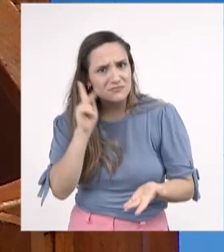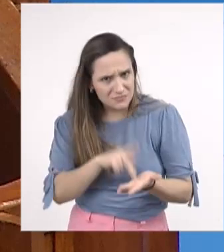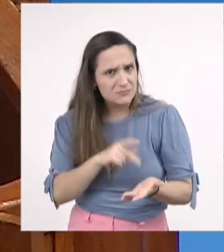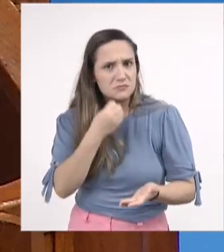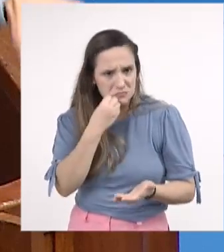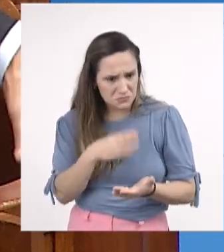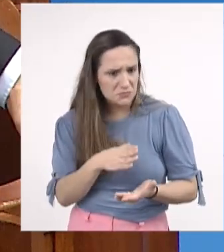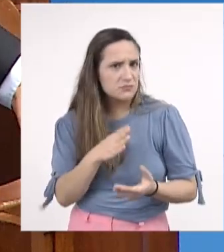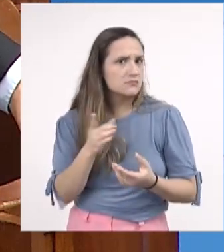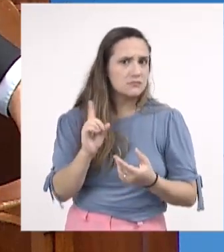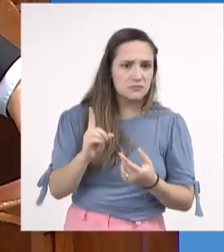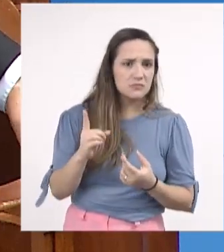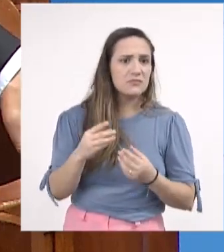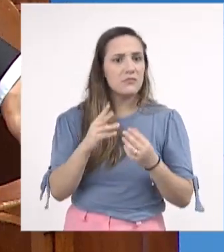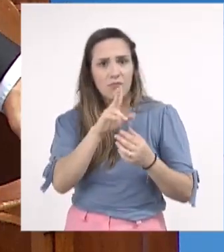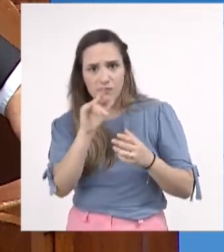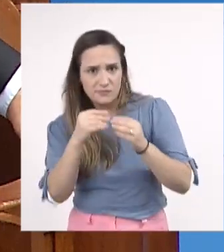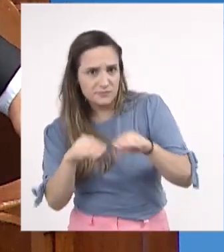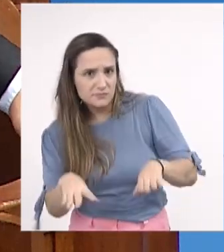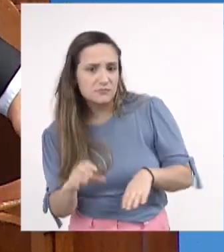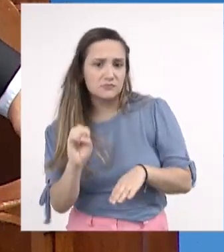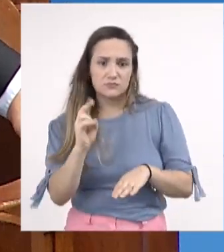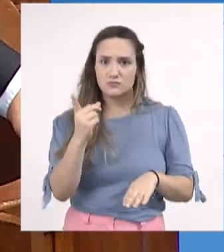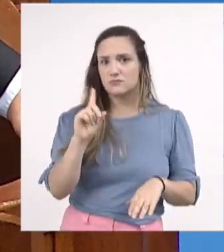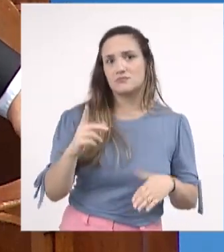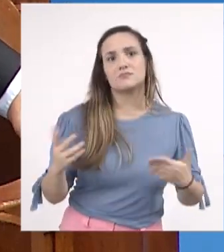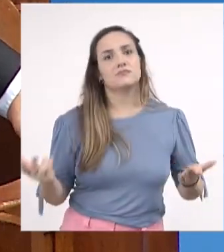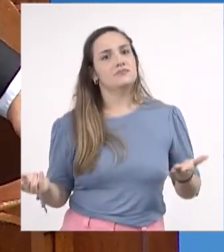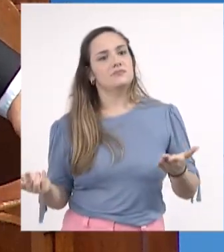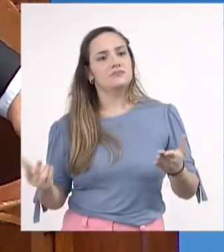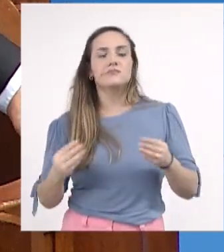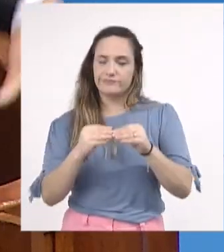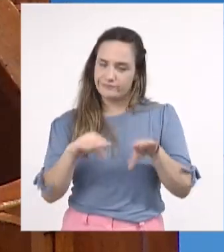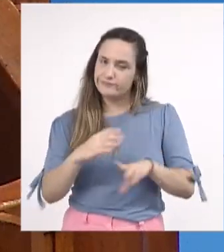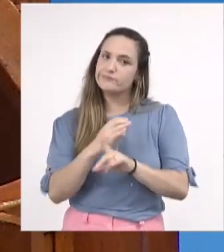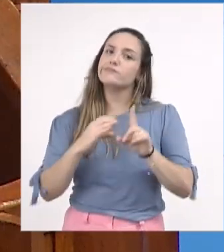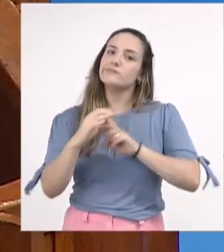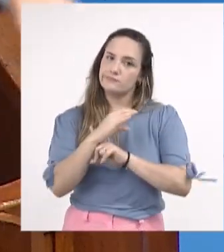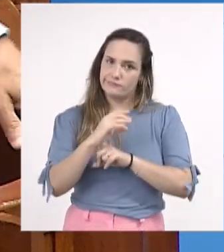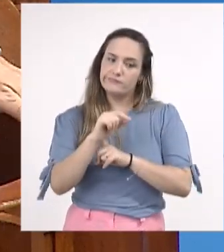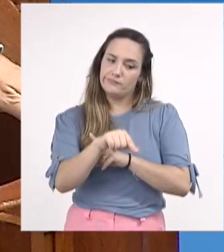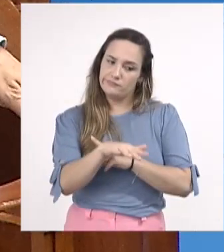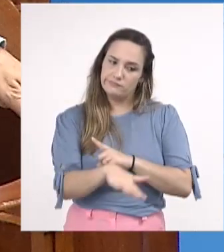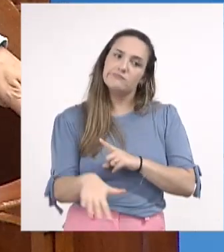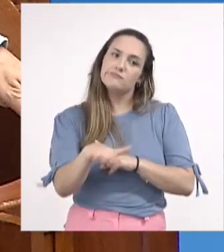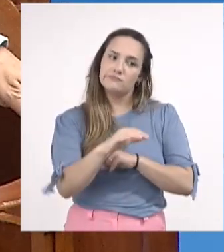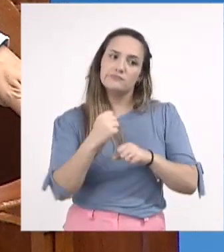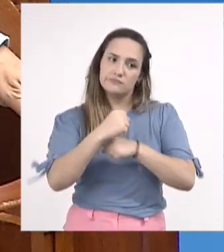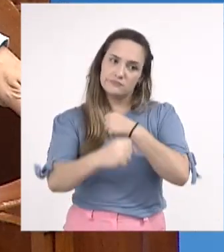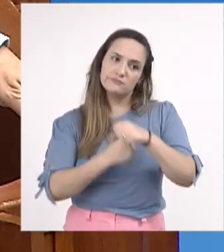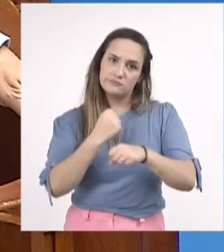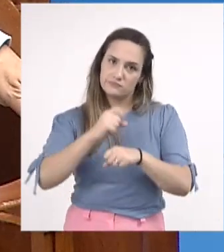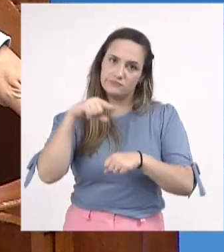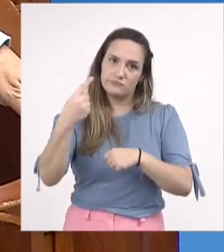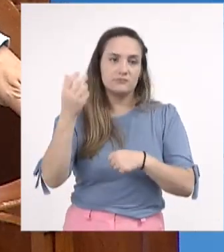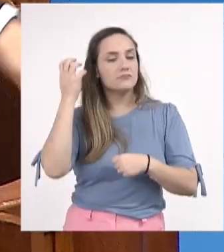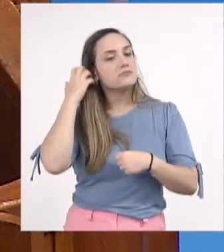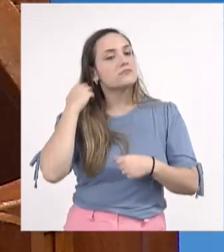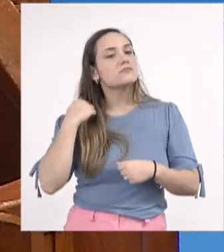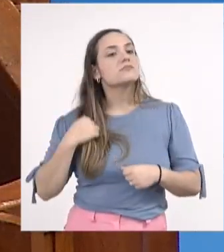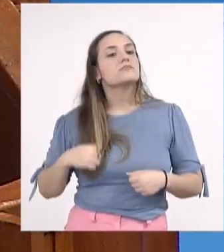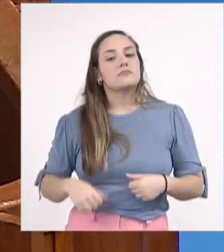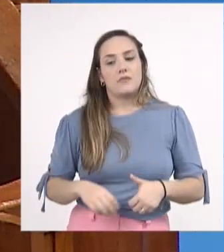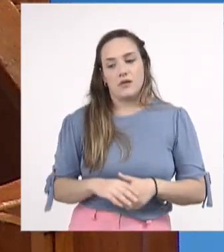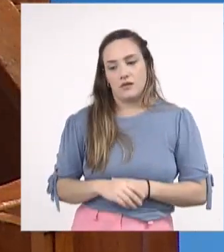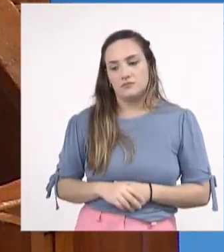fechamento dessa escola não vai trazer prejuízo para a comunidade escolar no próximo ano. Então, as